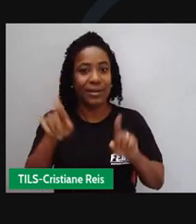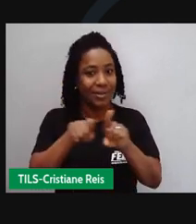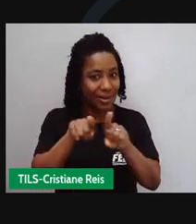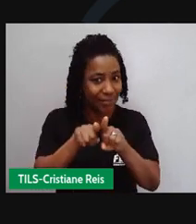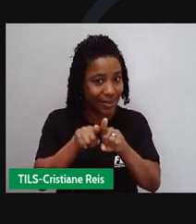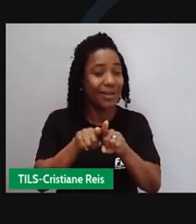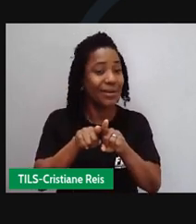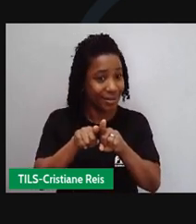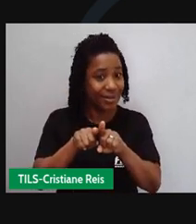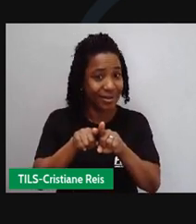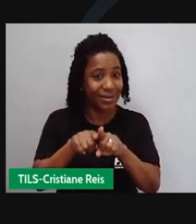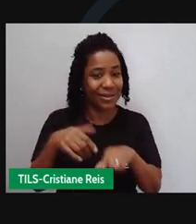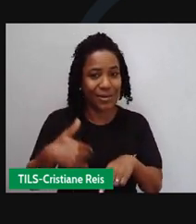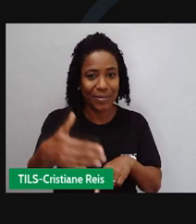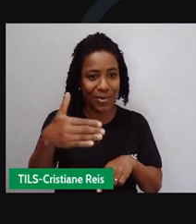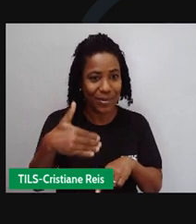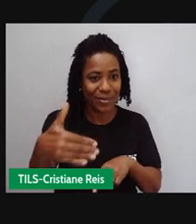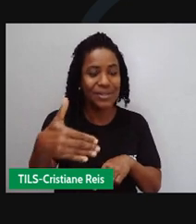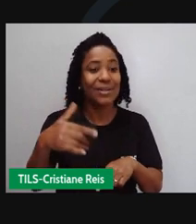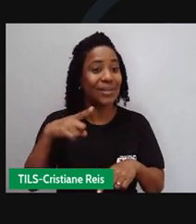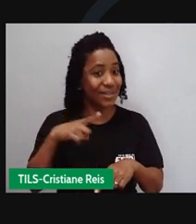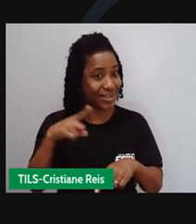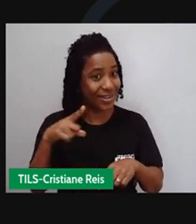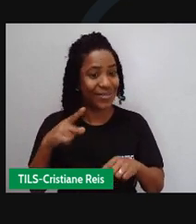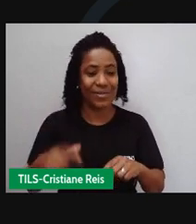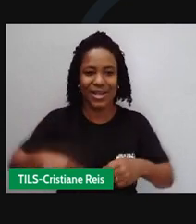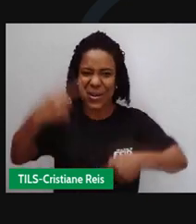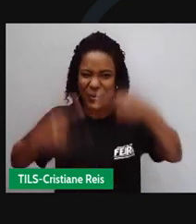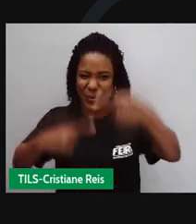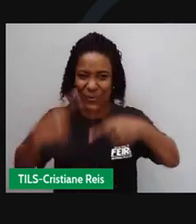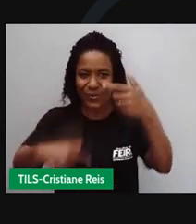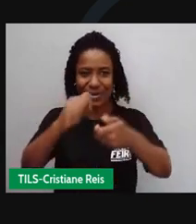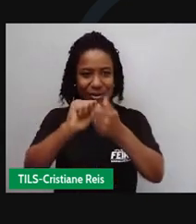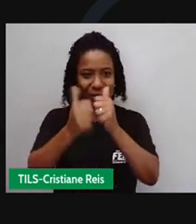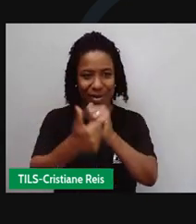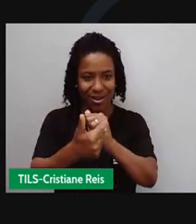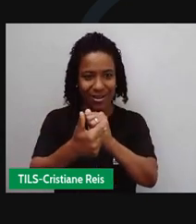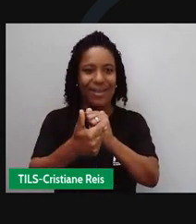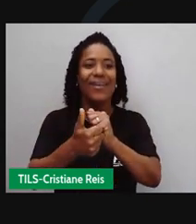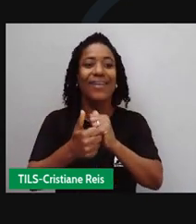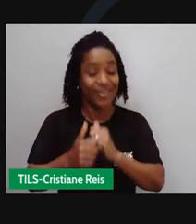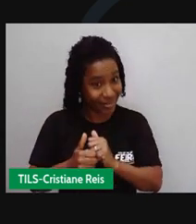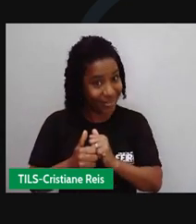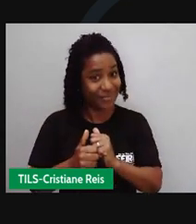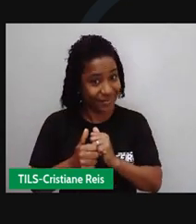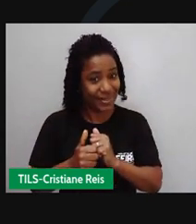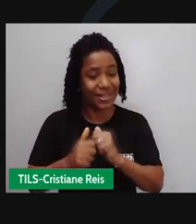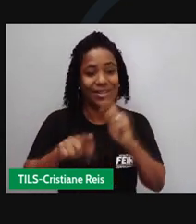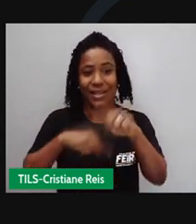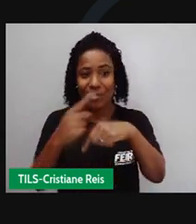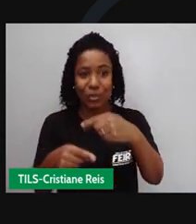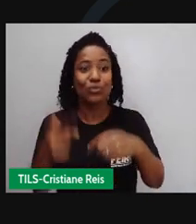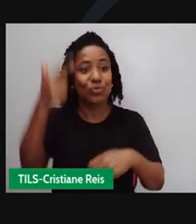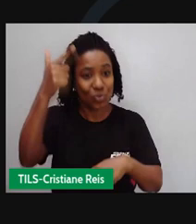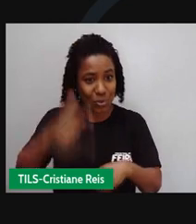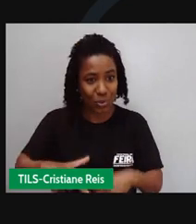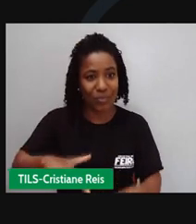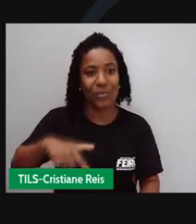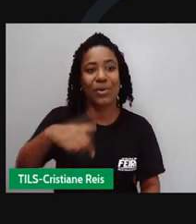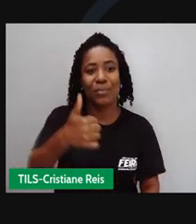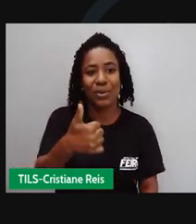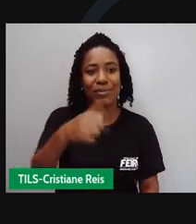jornal Zero Hora Jornal do Brasil e o Estado de São Paulo e que voltaria a fazer em 1994 e